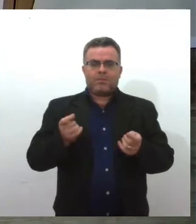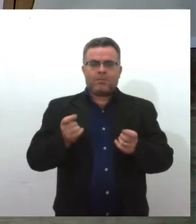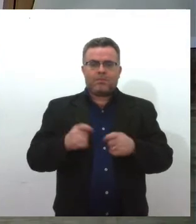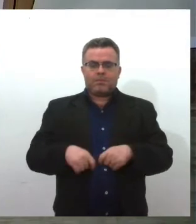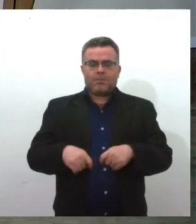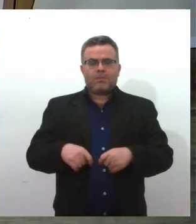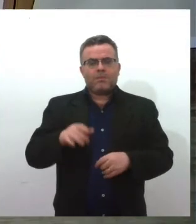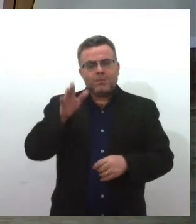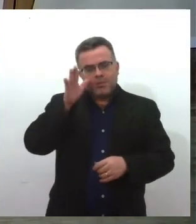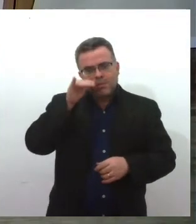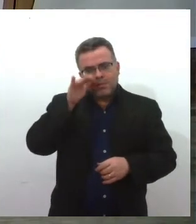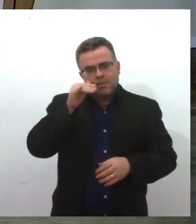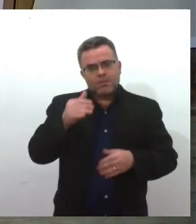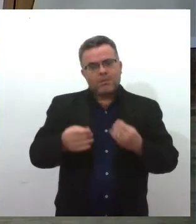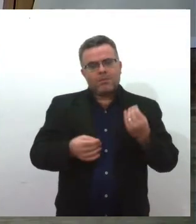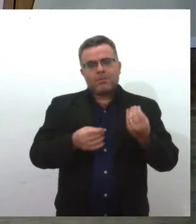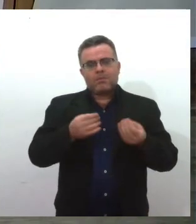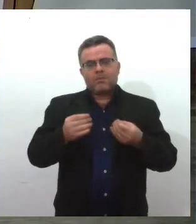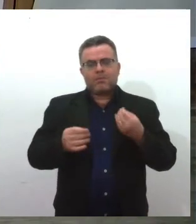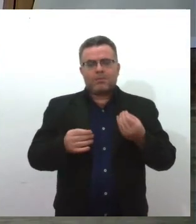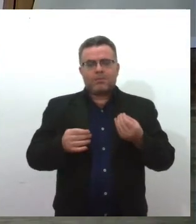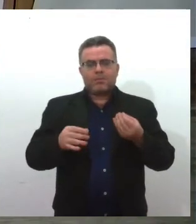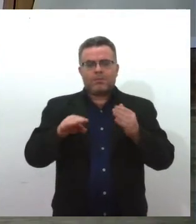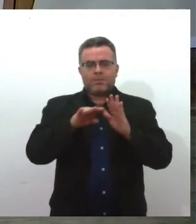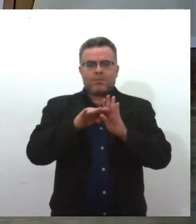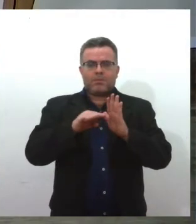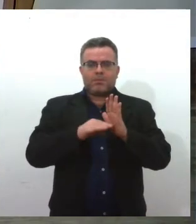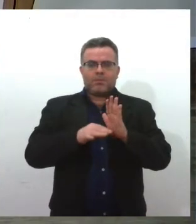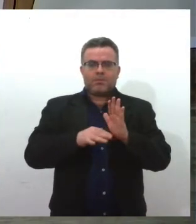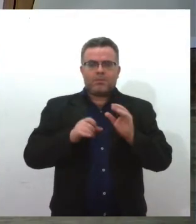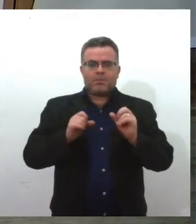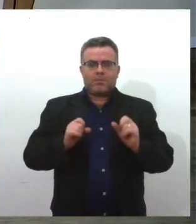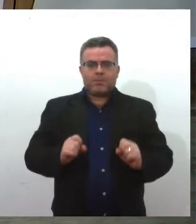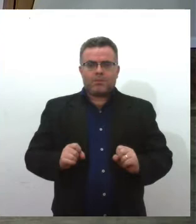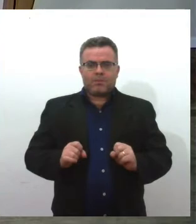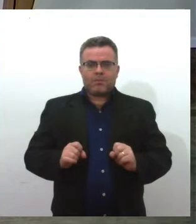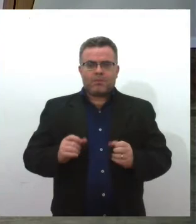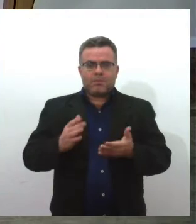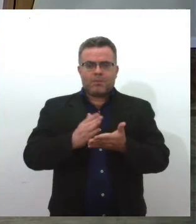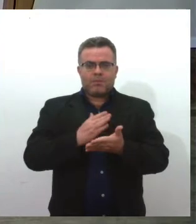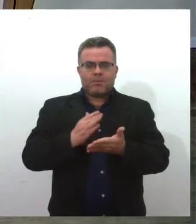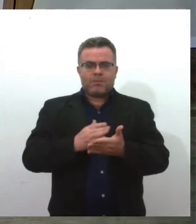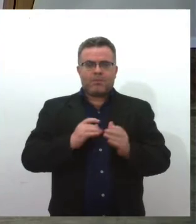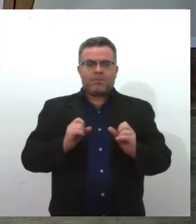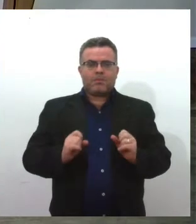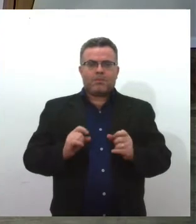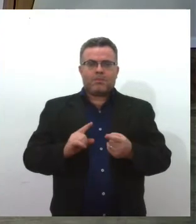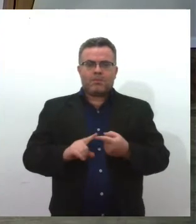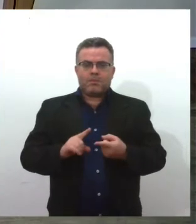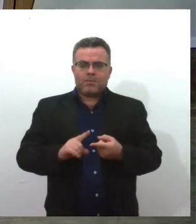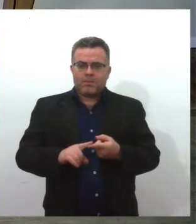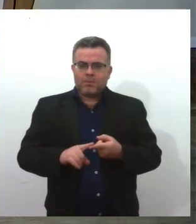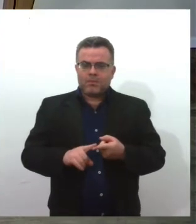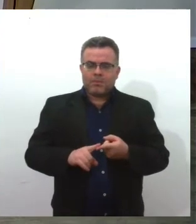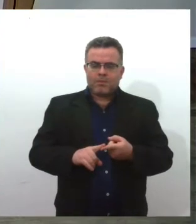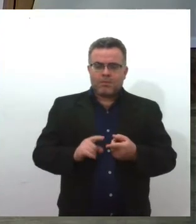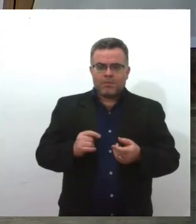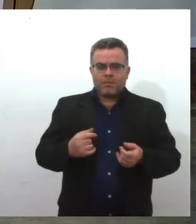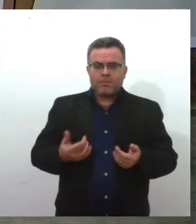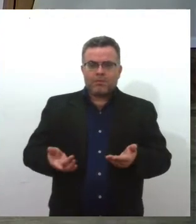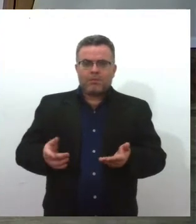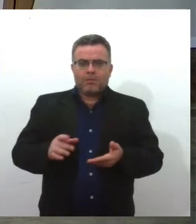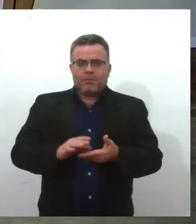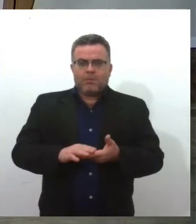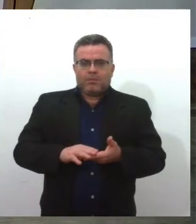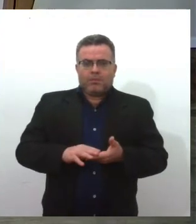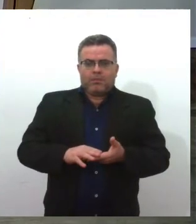isso pelo programa, pelo seu livro, vai poder ter acesso a isso também. Agora eu queria, vamos